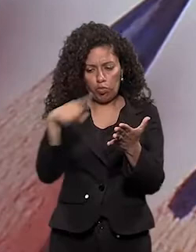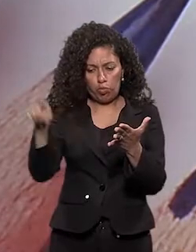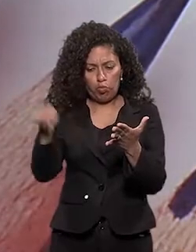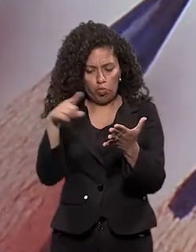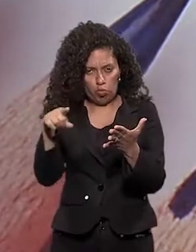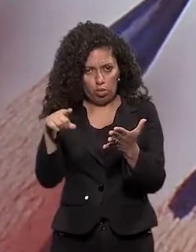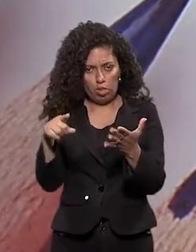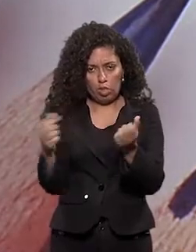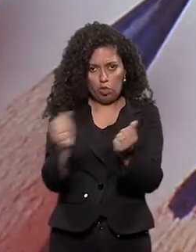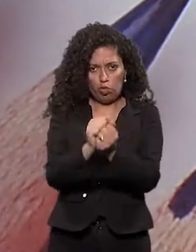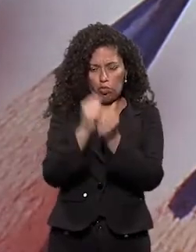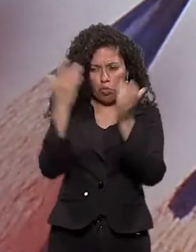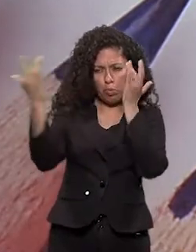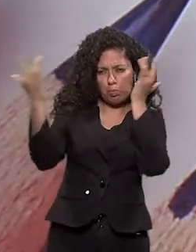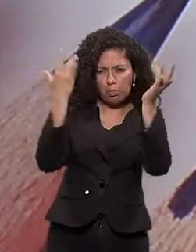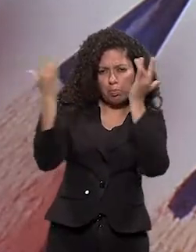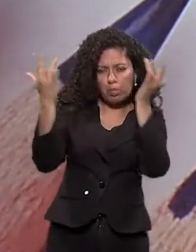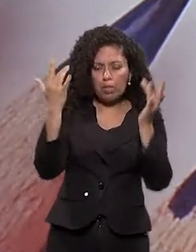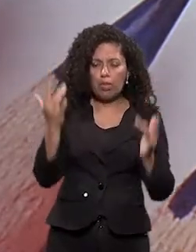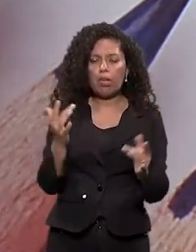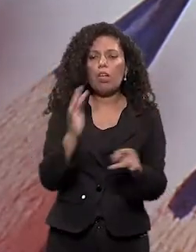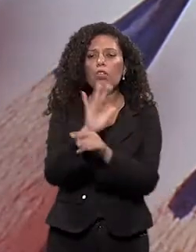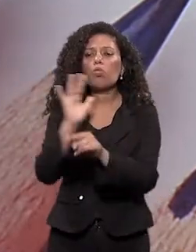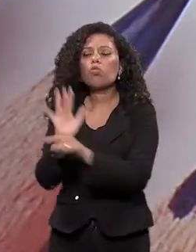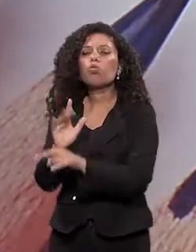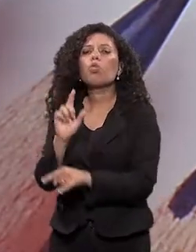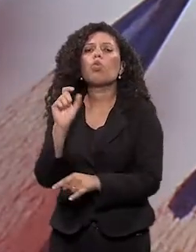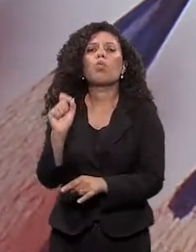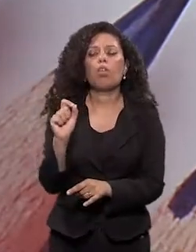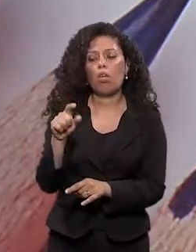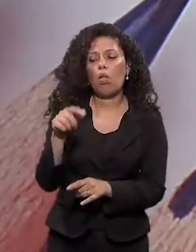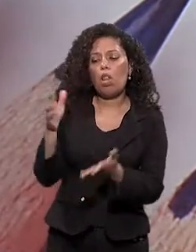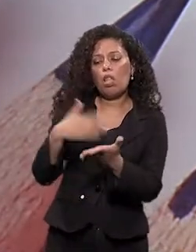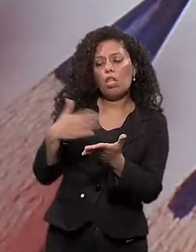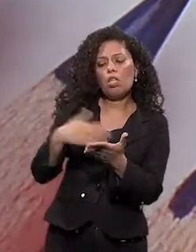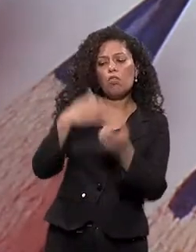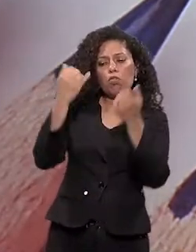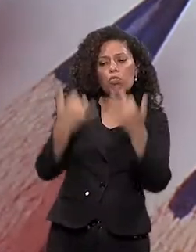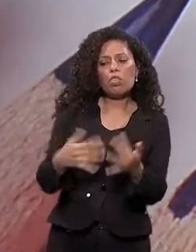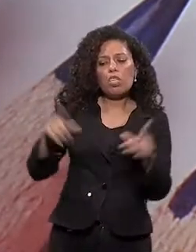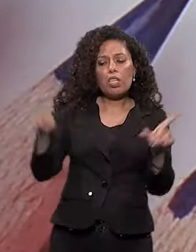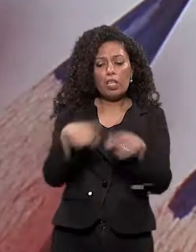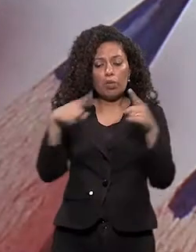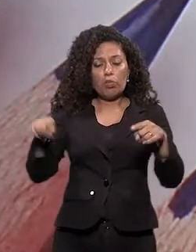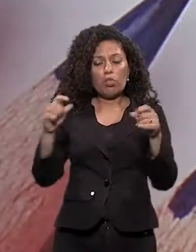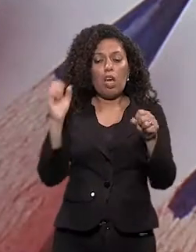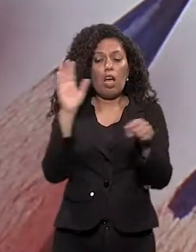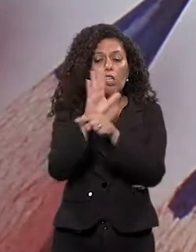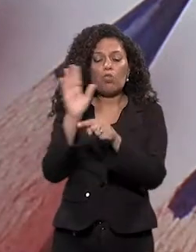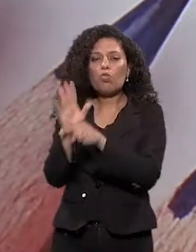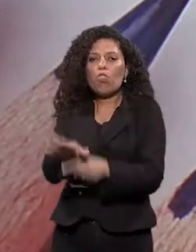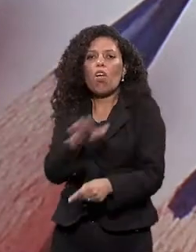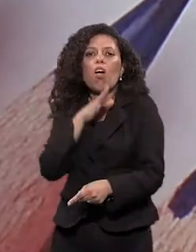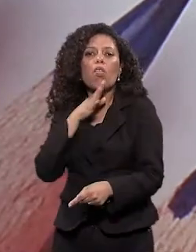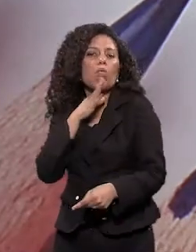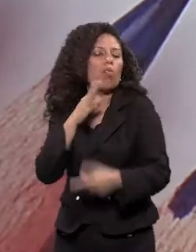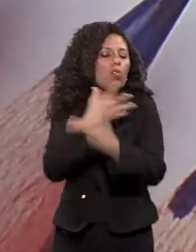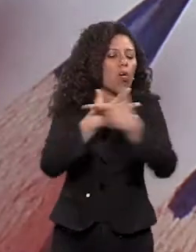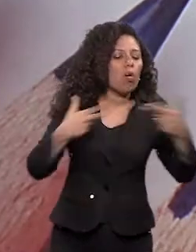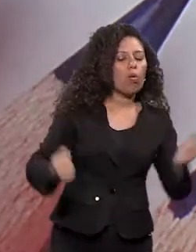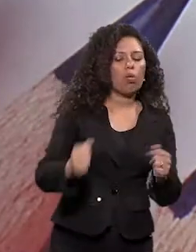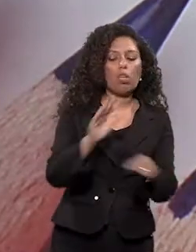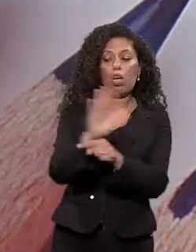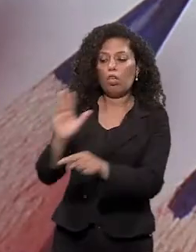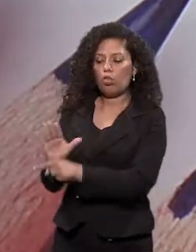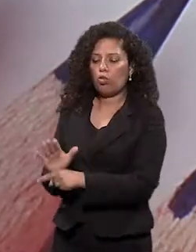Educação Musical, Bases Psicológicas e Ação Preventiva, a musicalização é um processo de construção do conhecimento